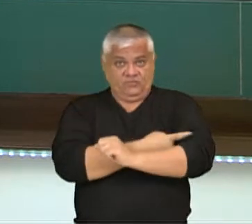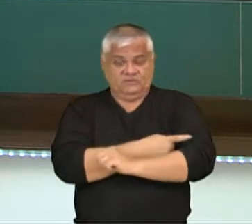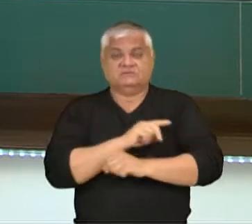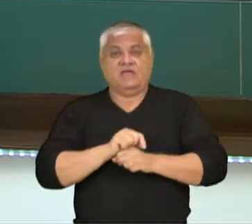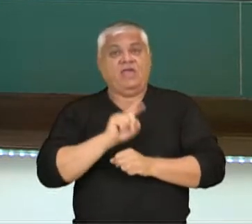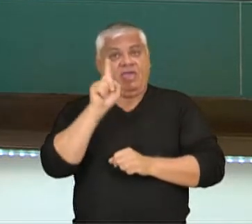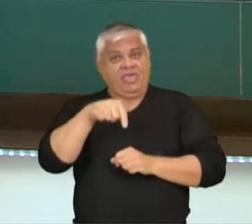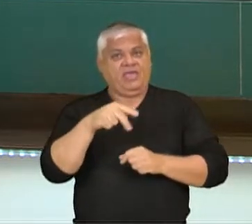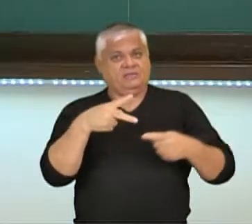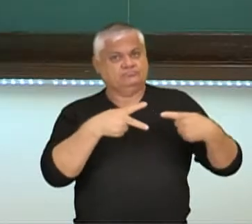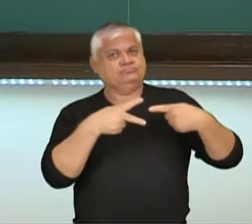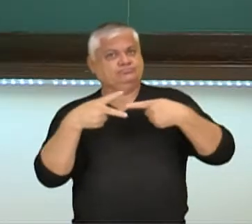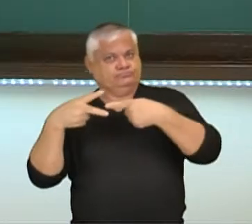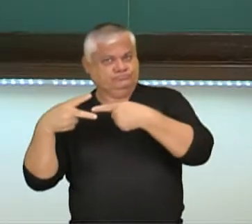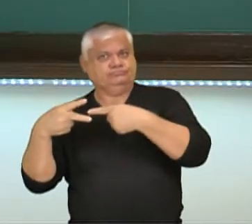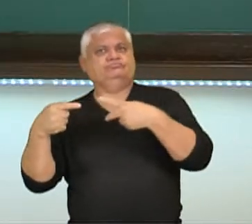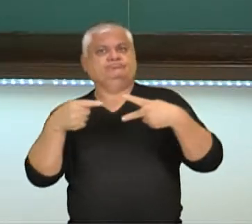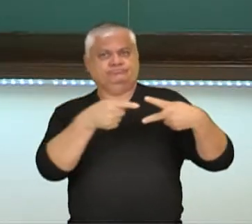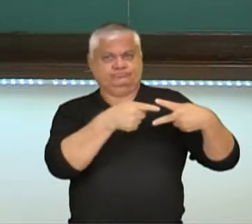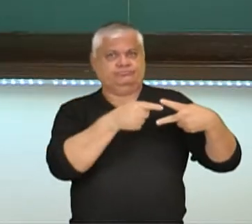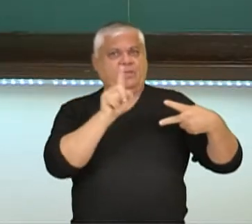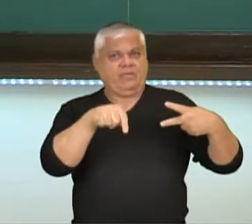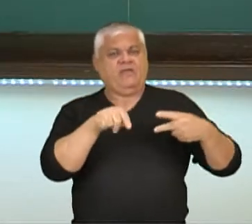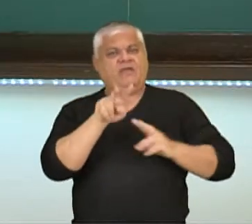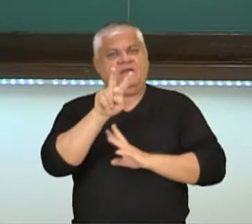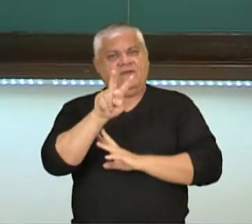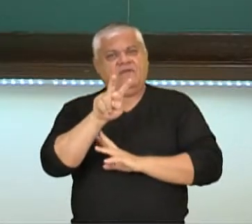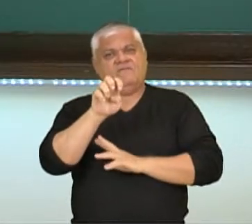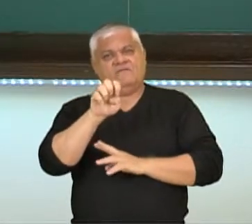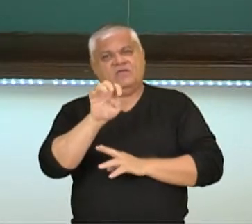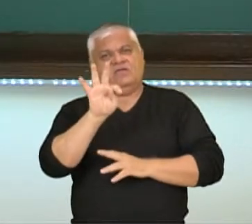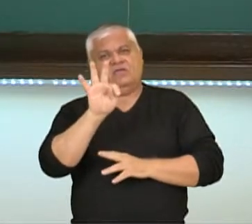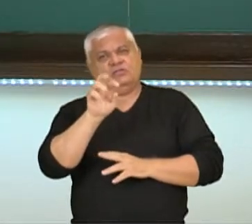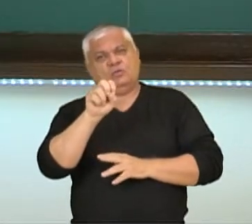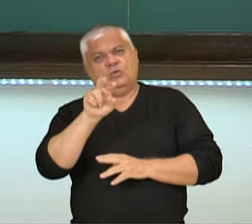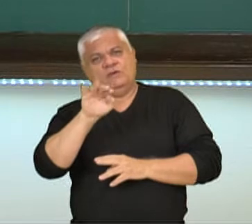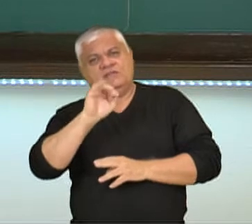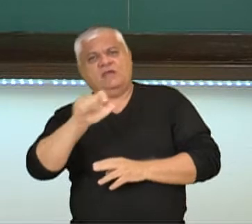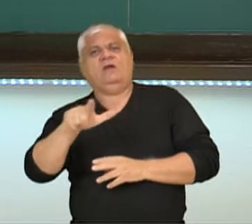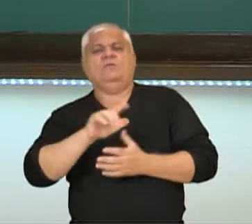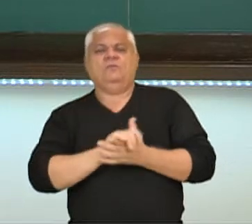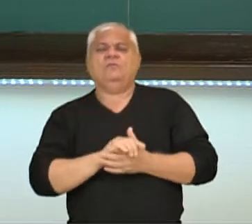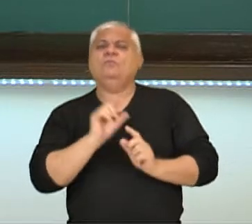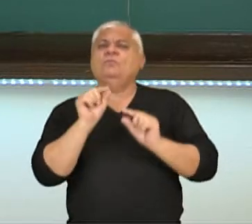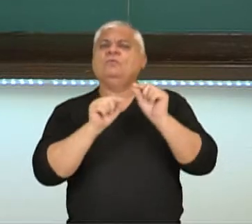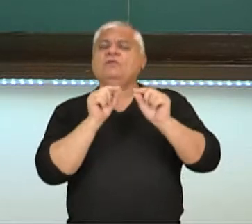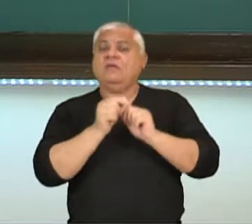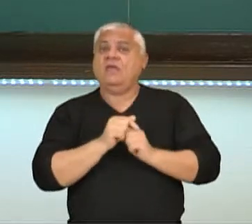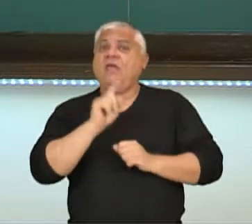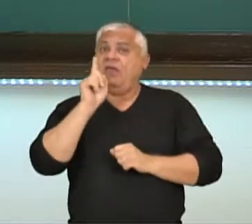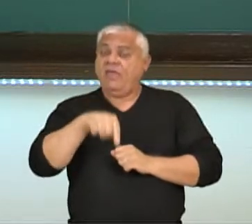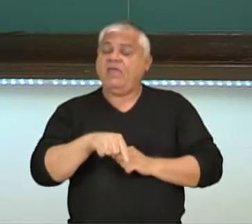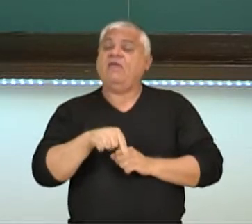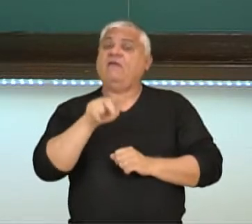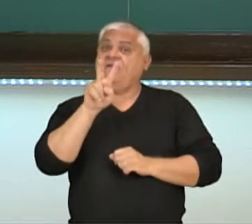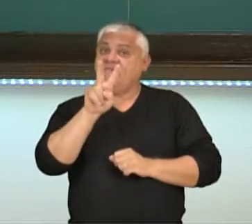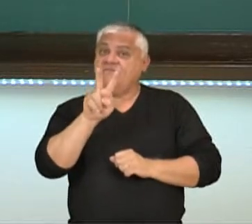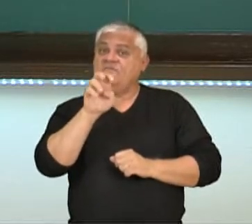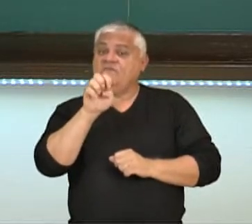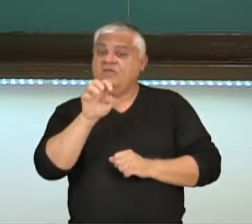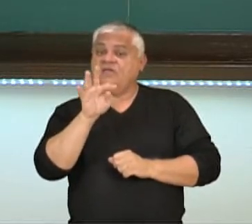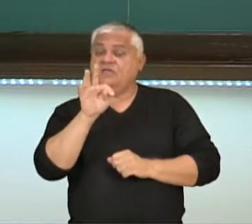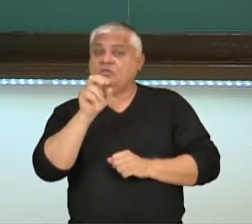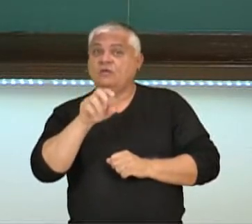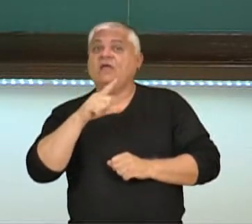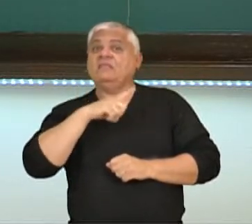E é claro, só para entender o que é uma grandeza vetorial, quer dizer que são grandezas que atuam